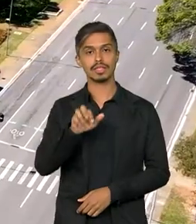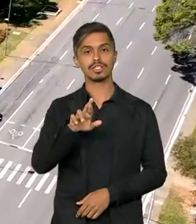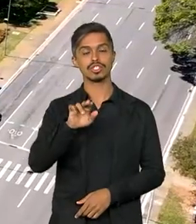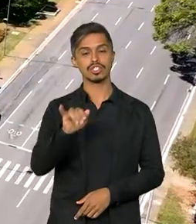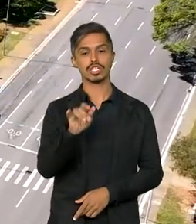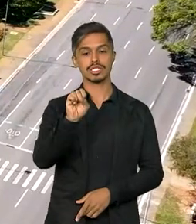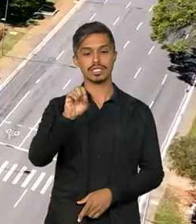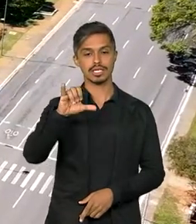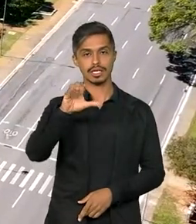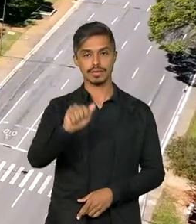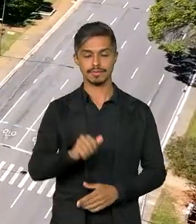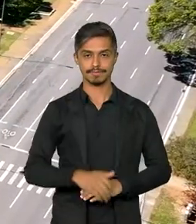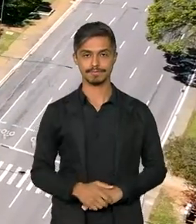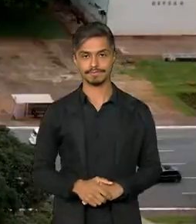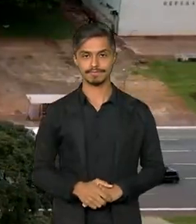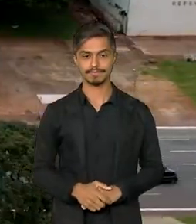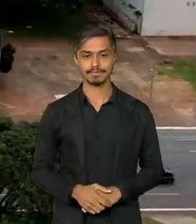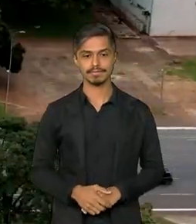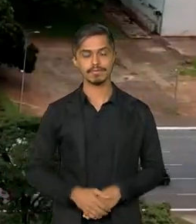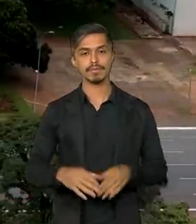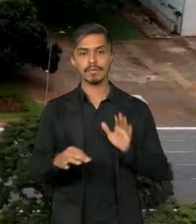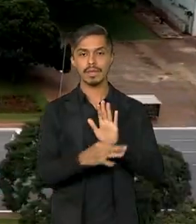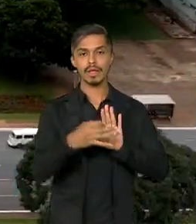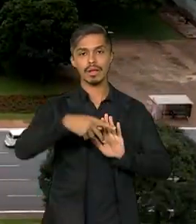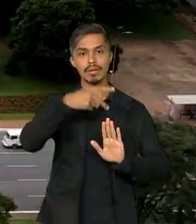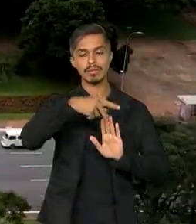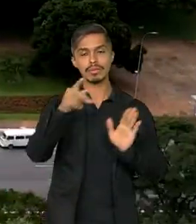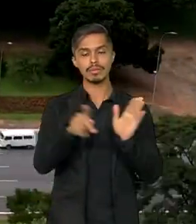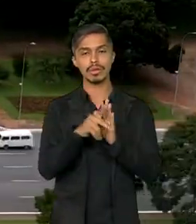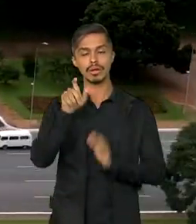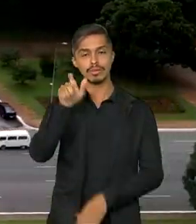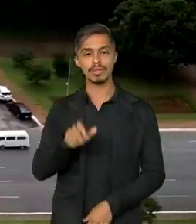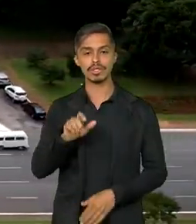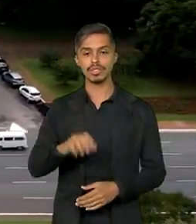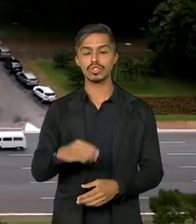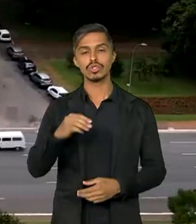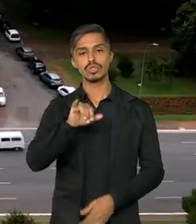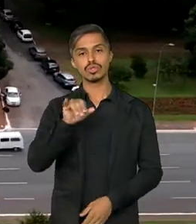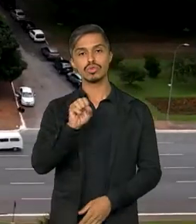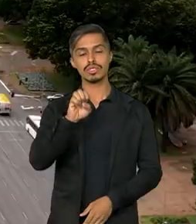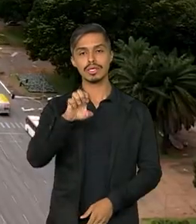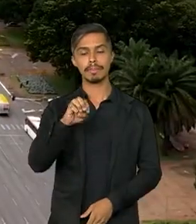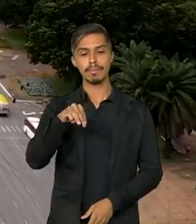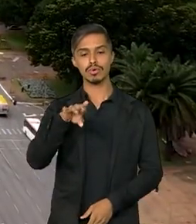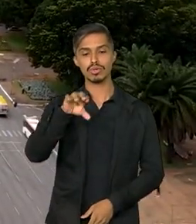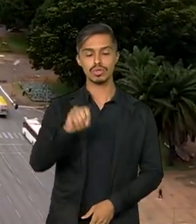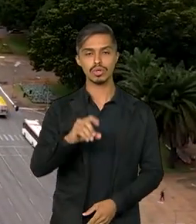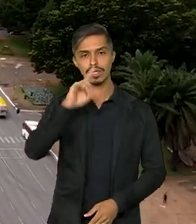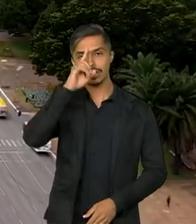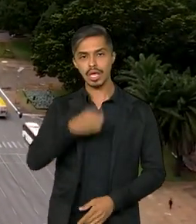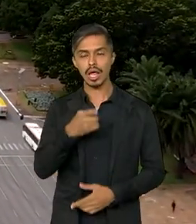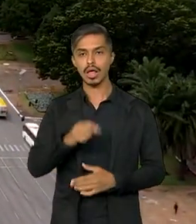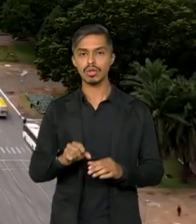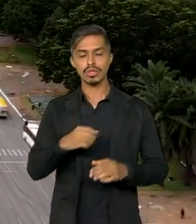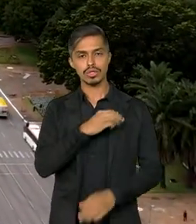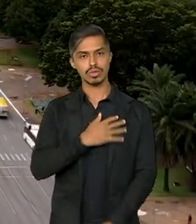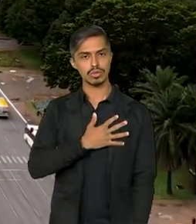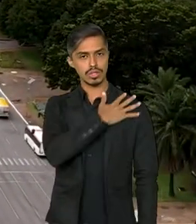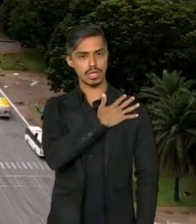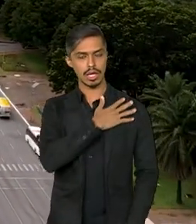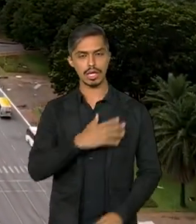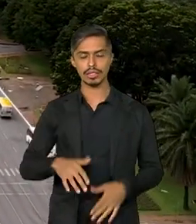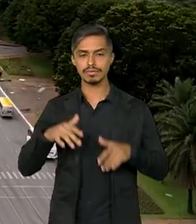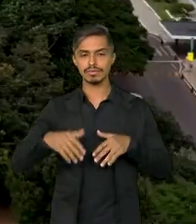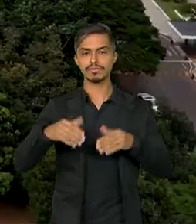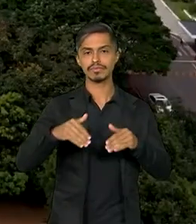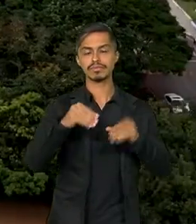Uma portaria assinada pelo ministro da Defesa, José Múcio, determina o emprego das Forças Armadas em cerca